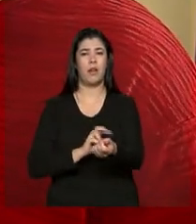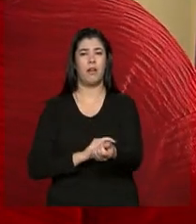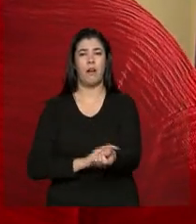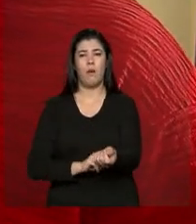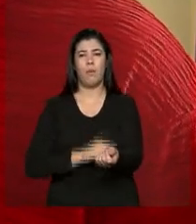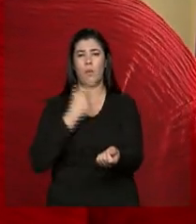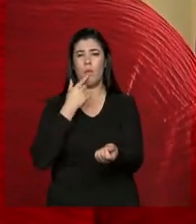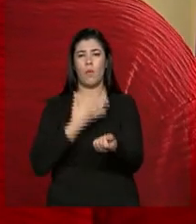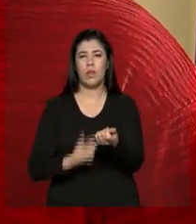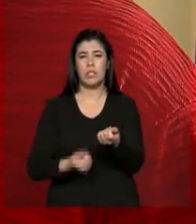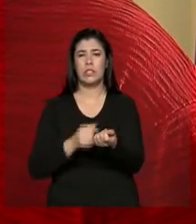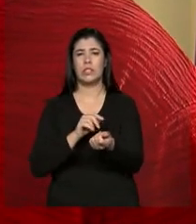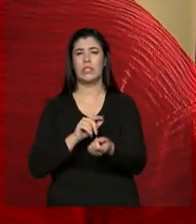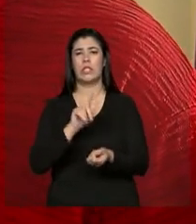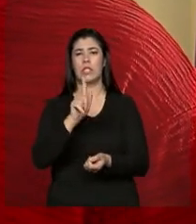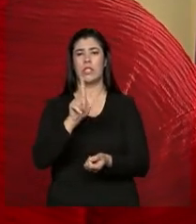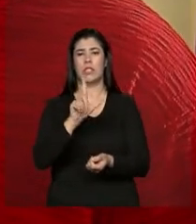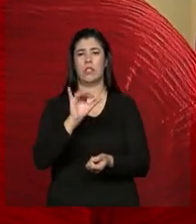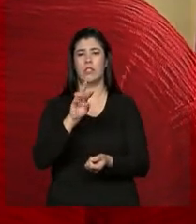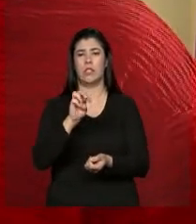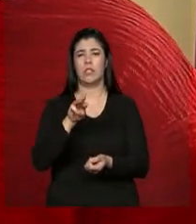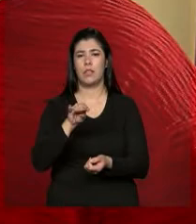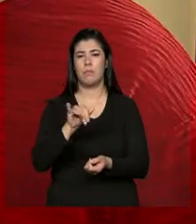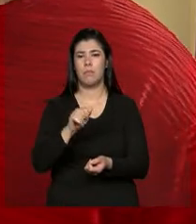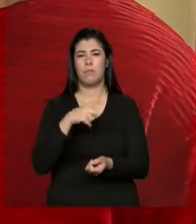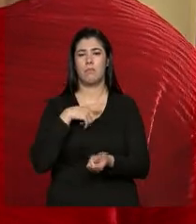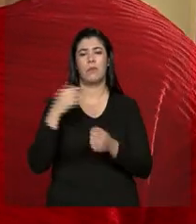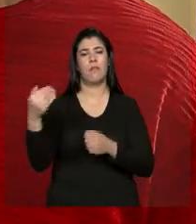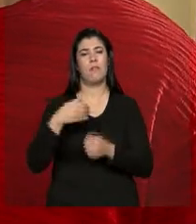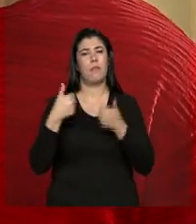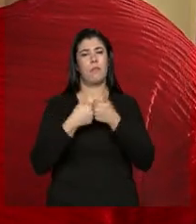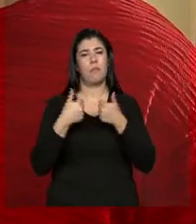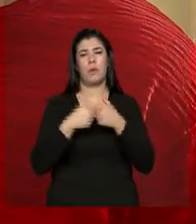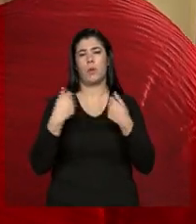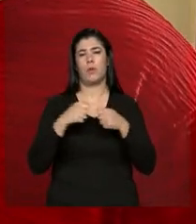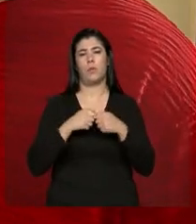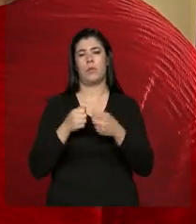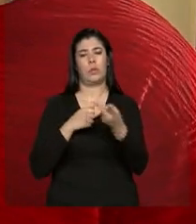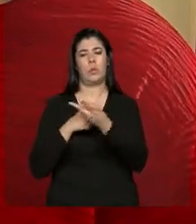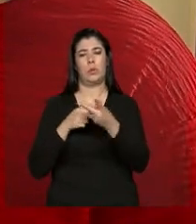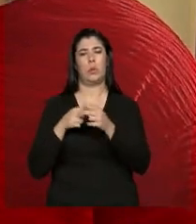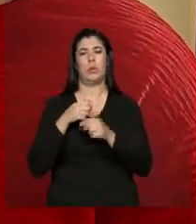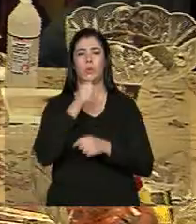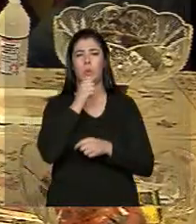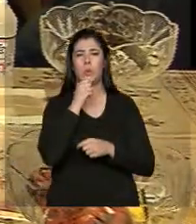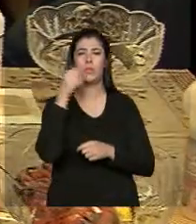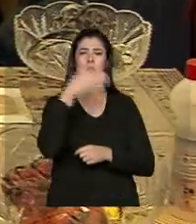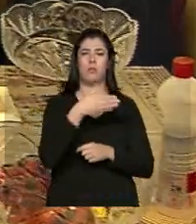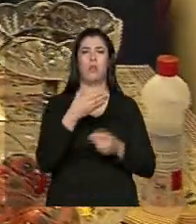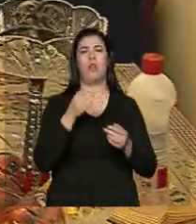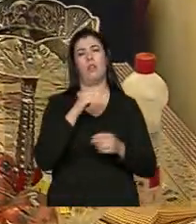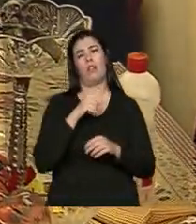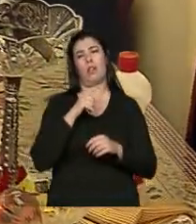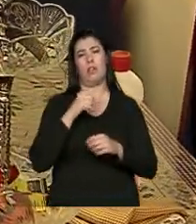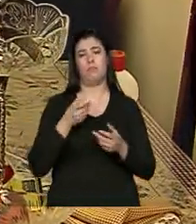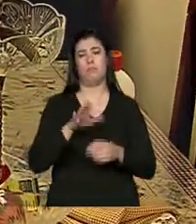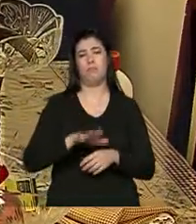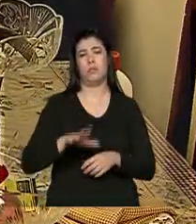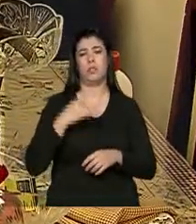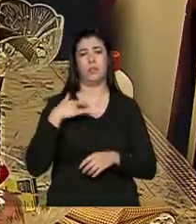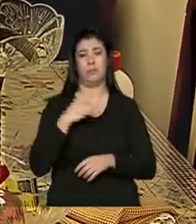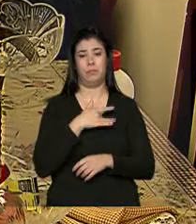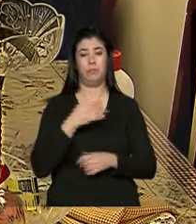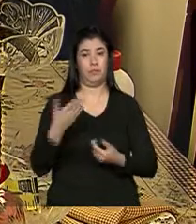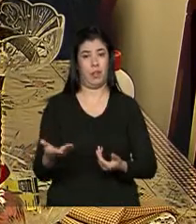porque eles vêm muito próximos, né? E eles não precisam se locomover, né? E são atendidos imediato. São relatos como esse que